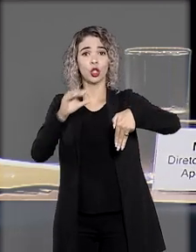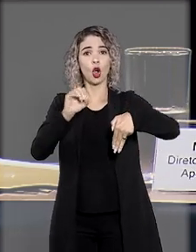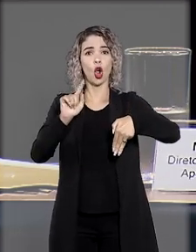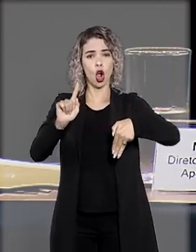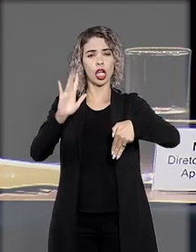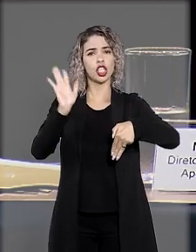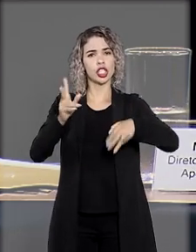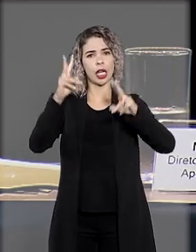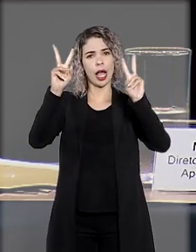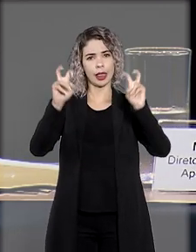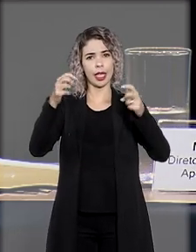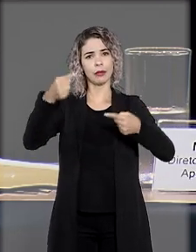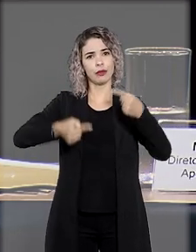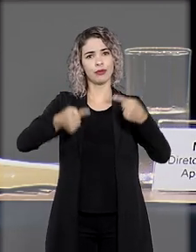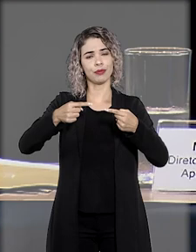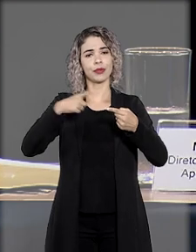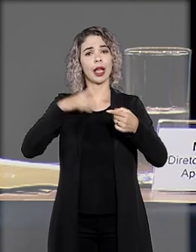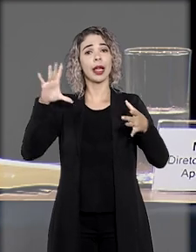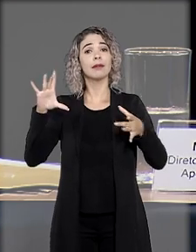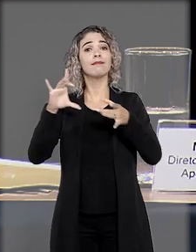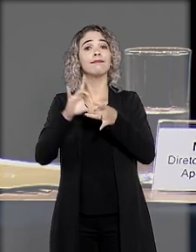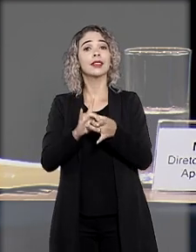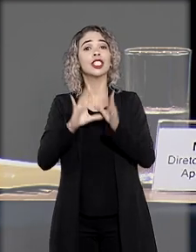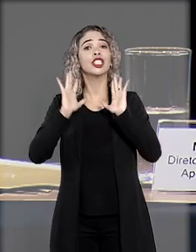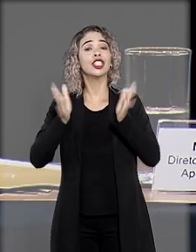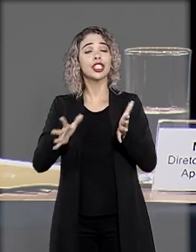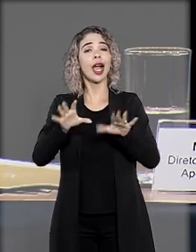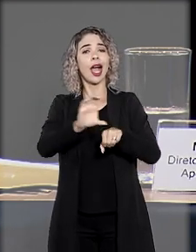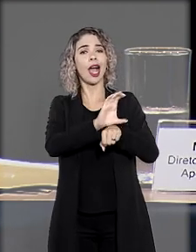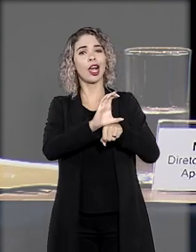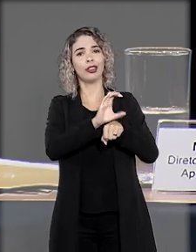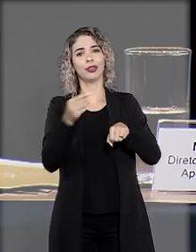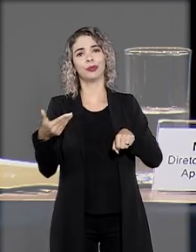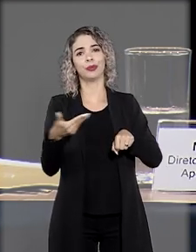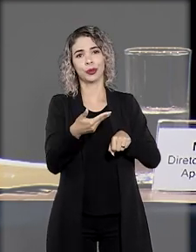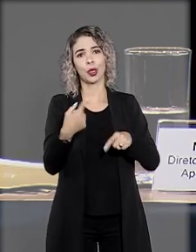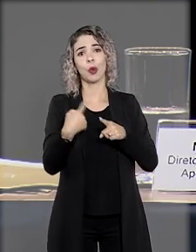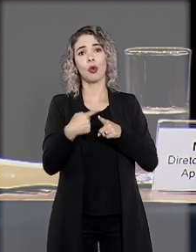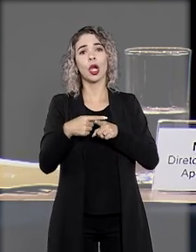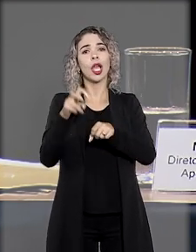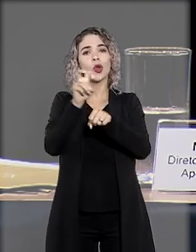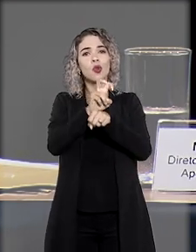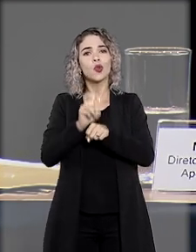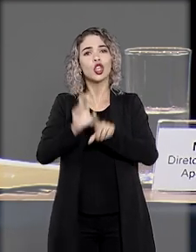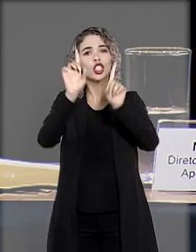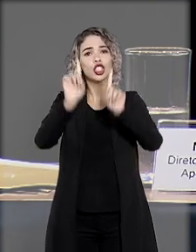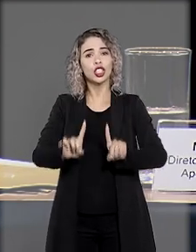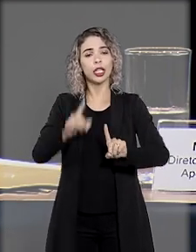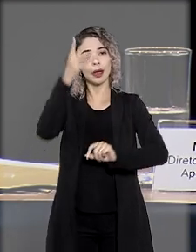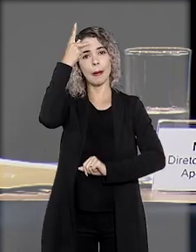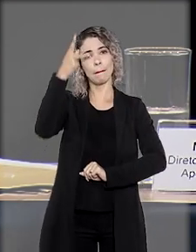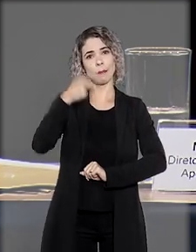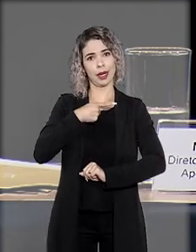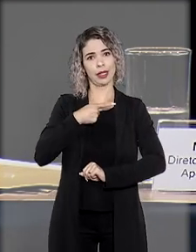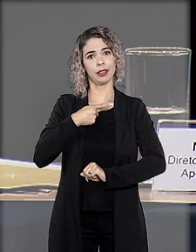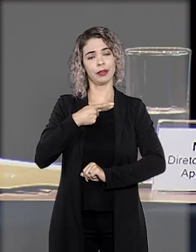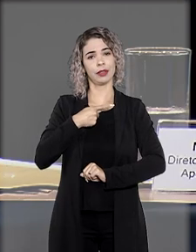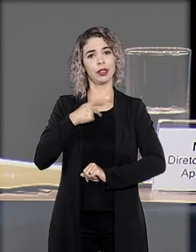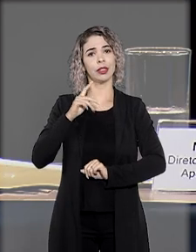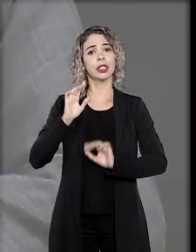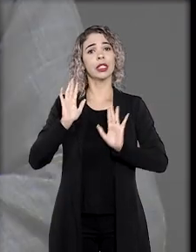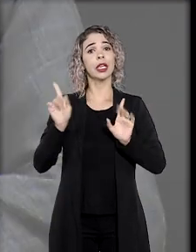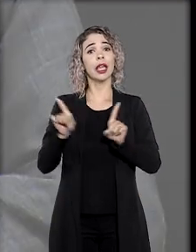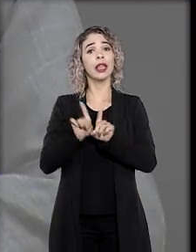Fernandes, o tema debatido no processo está relacionado com matéria constitucional por envolver a tutela de direitos individuais